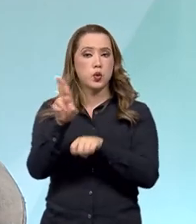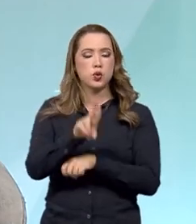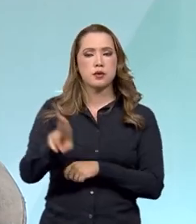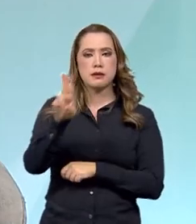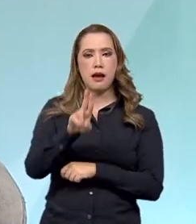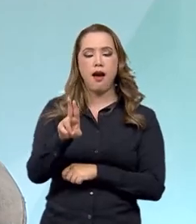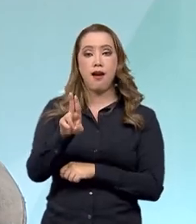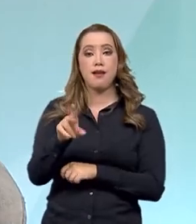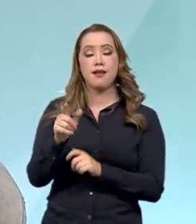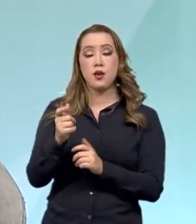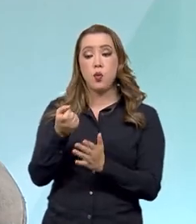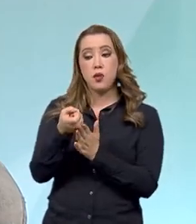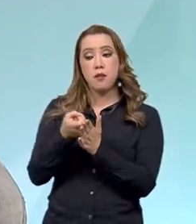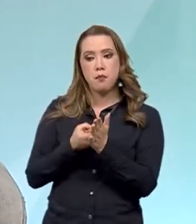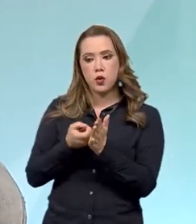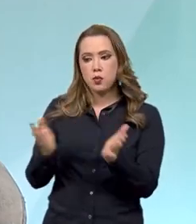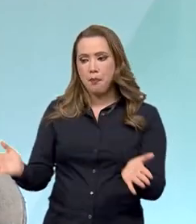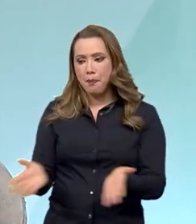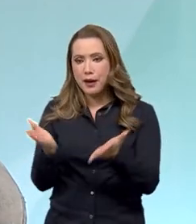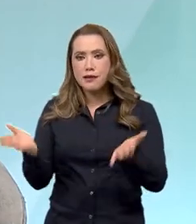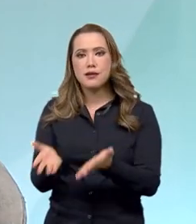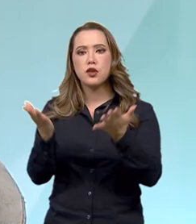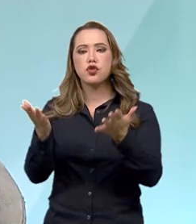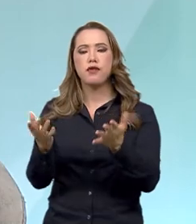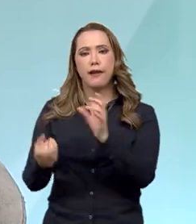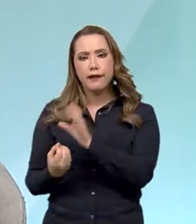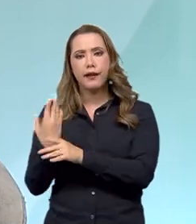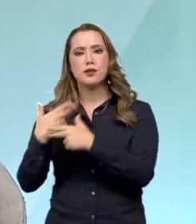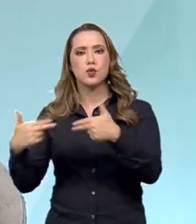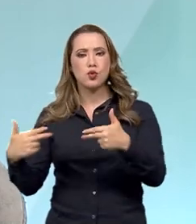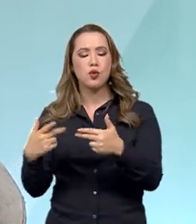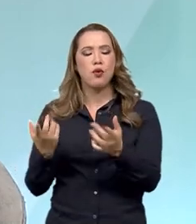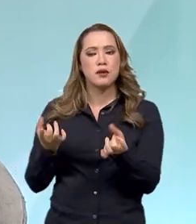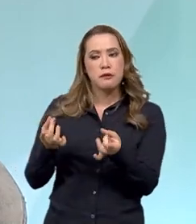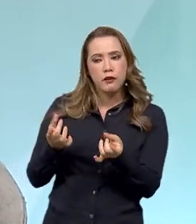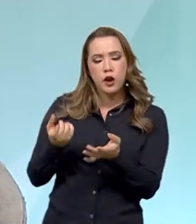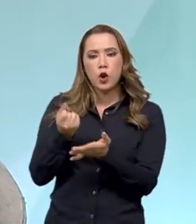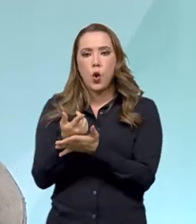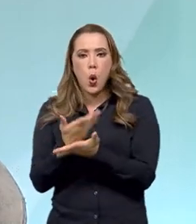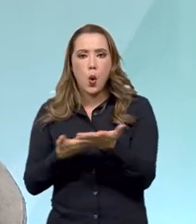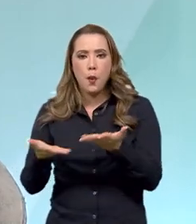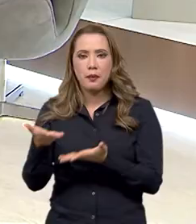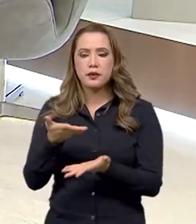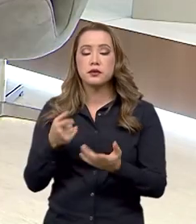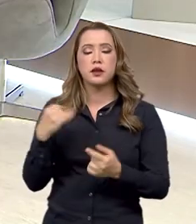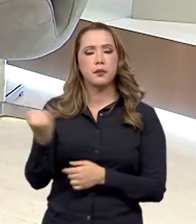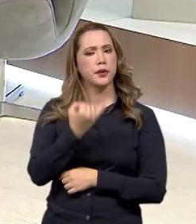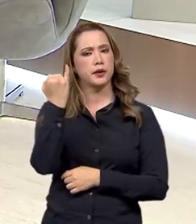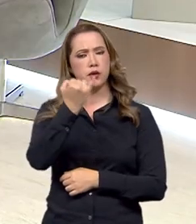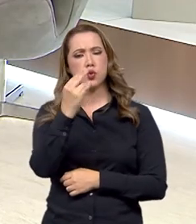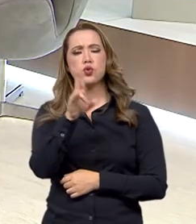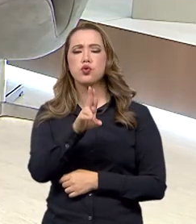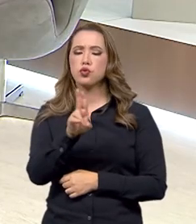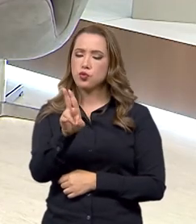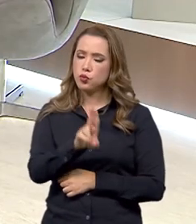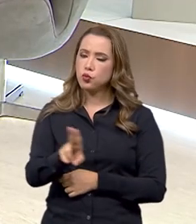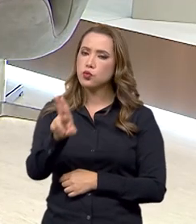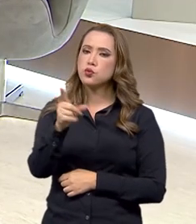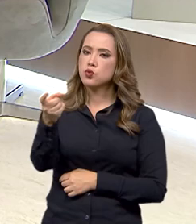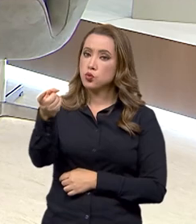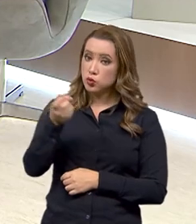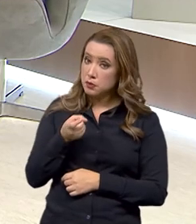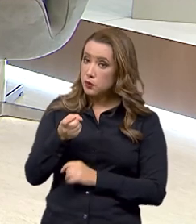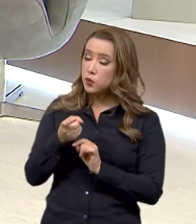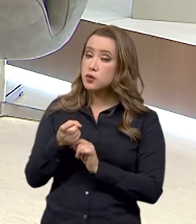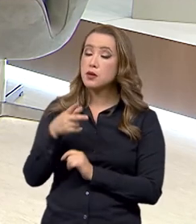como fomento da produção de segmentos. É muito importante usar a tributação. A tributação é um instrumento de